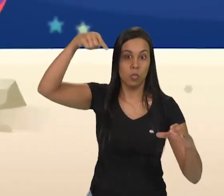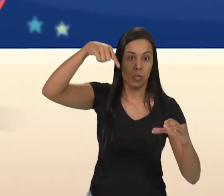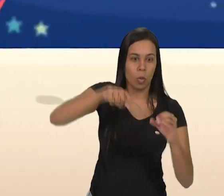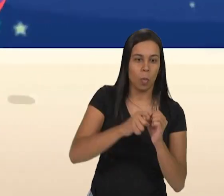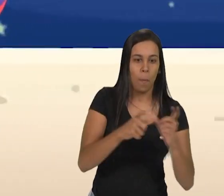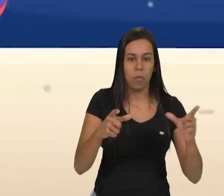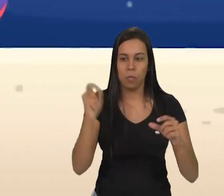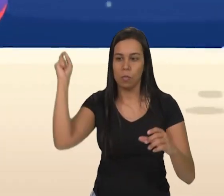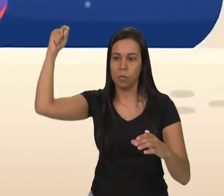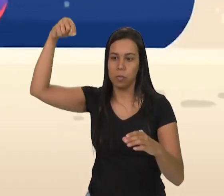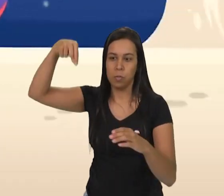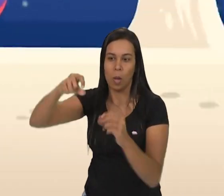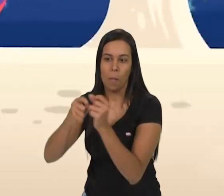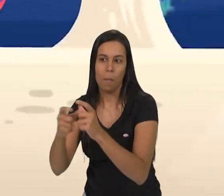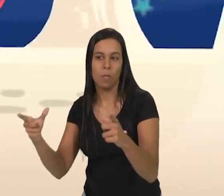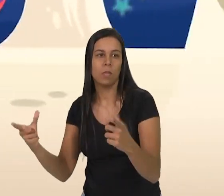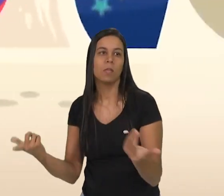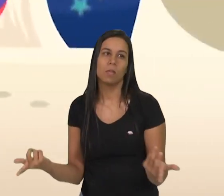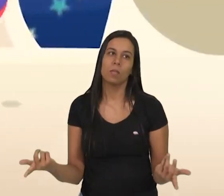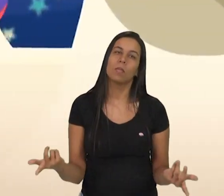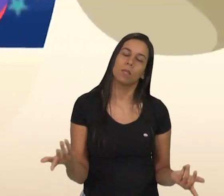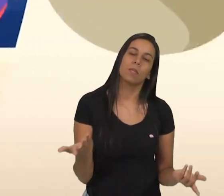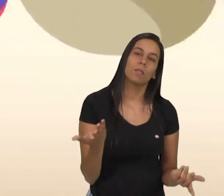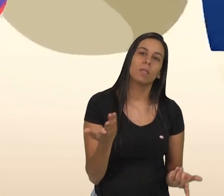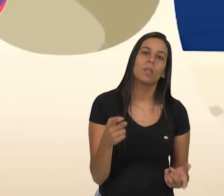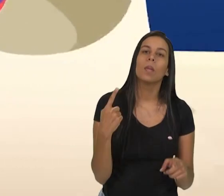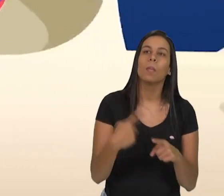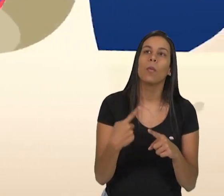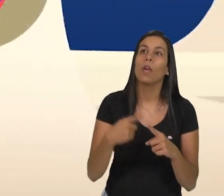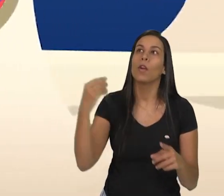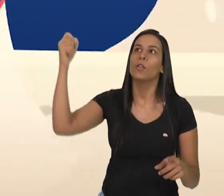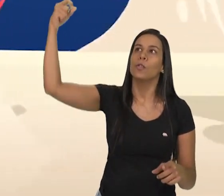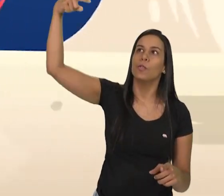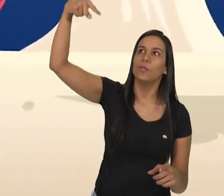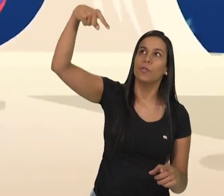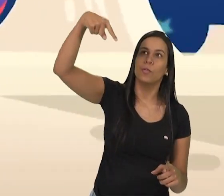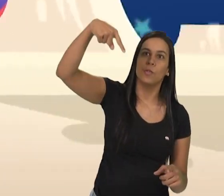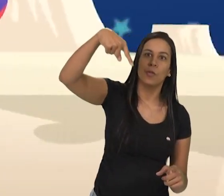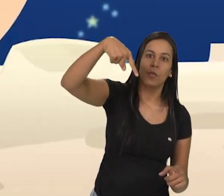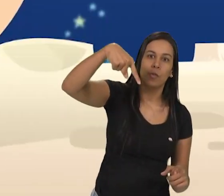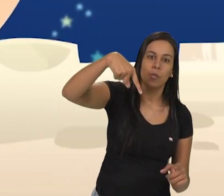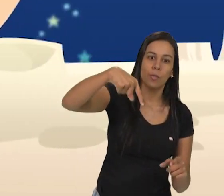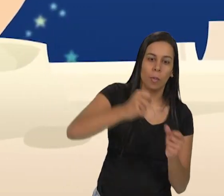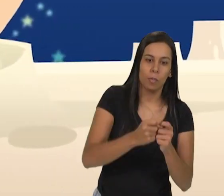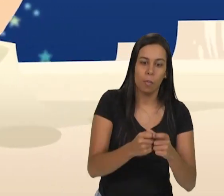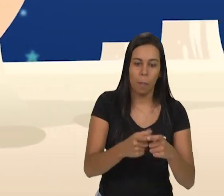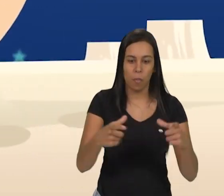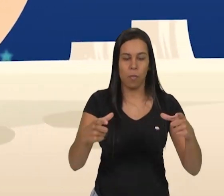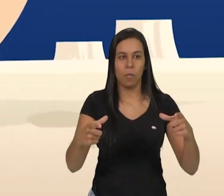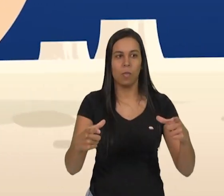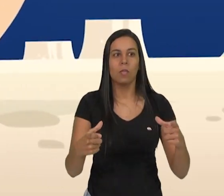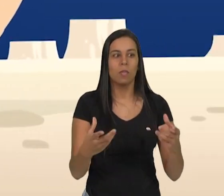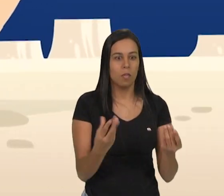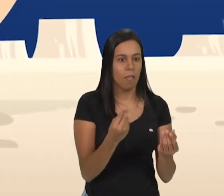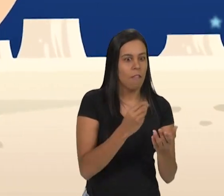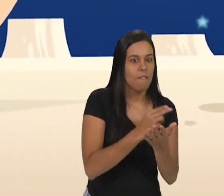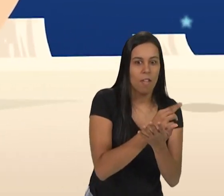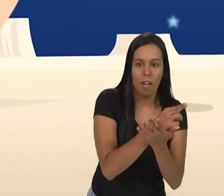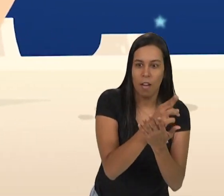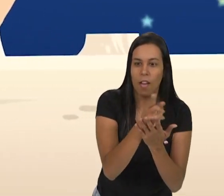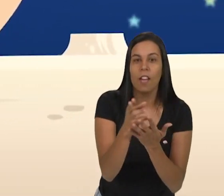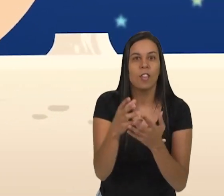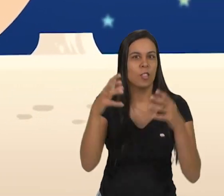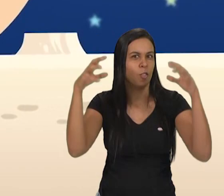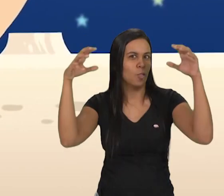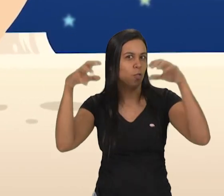crateras! E as crateras são buracos causados pelas chuvas de asteroides! É! E pela quantidade de crateras aqui,